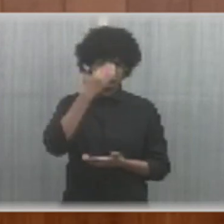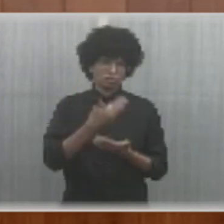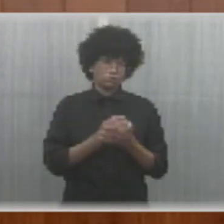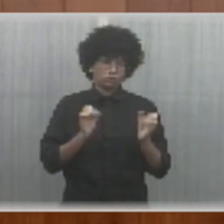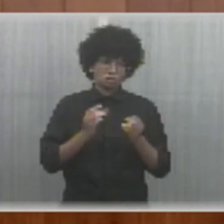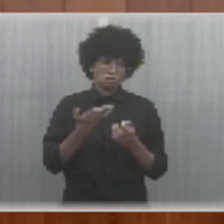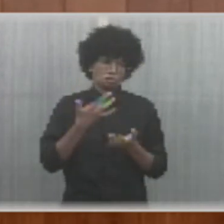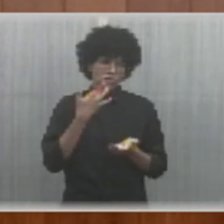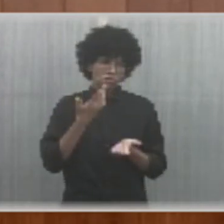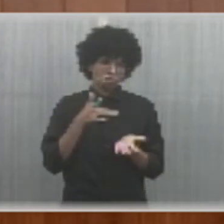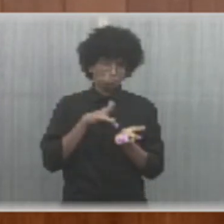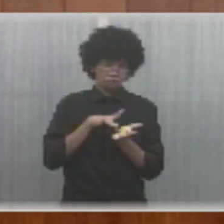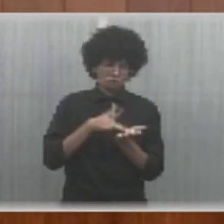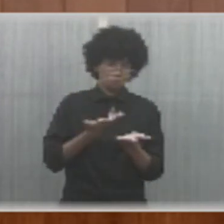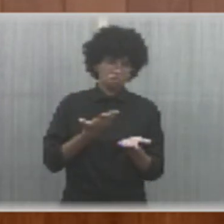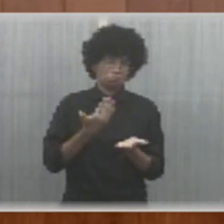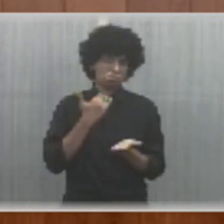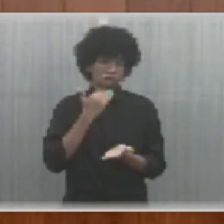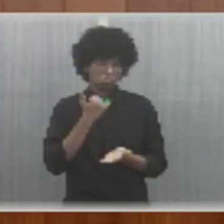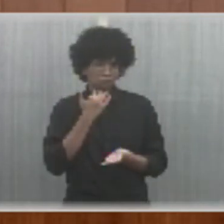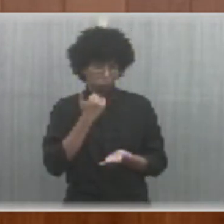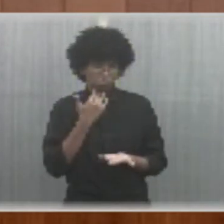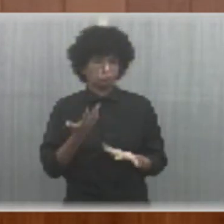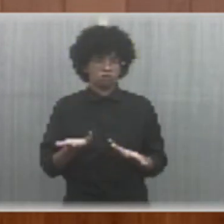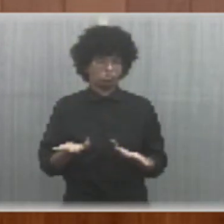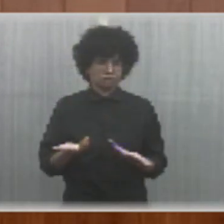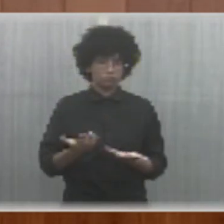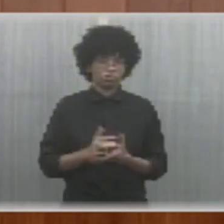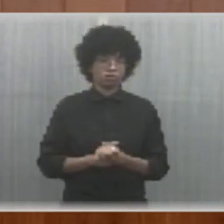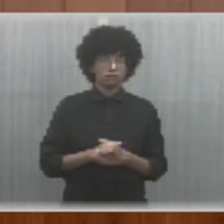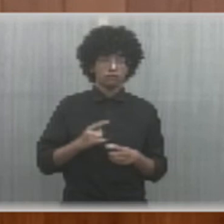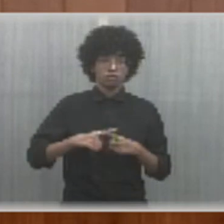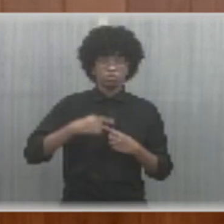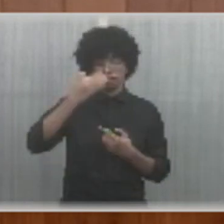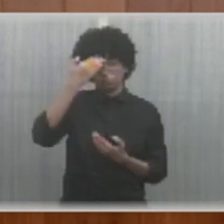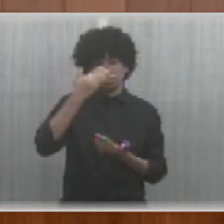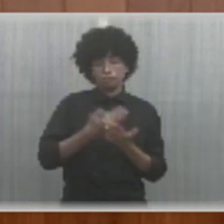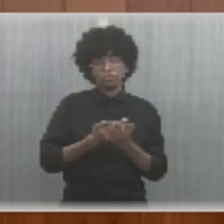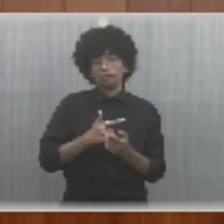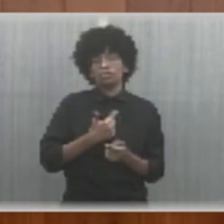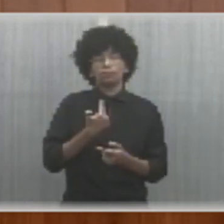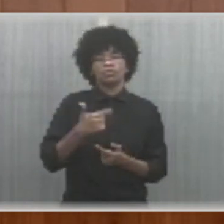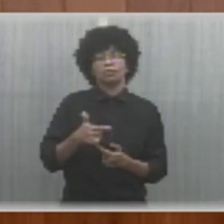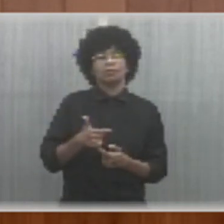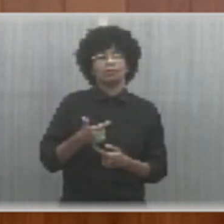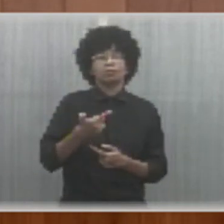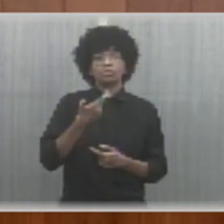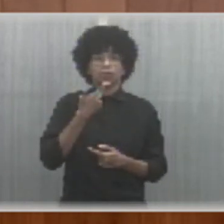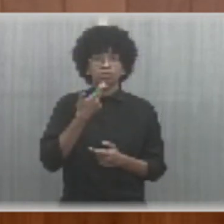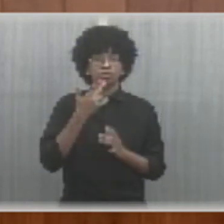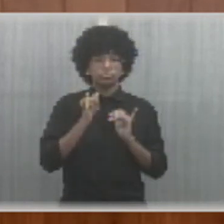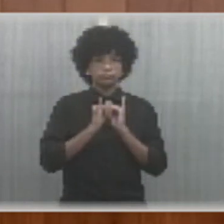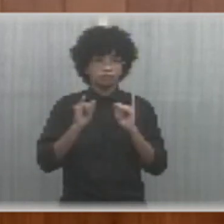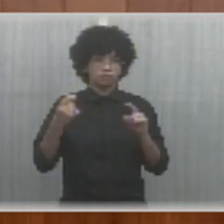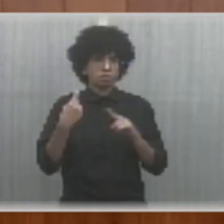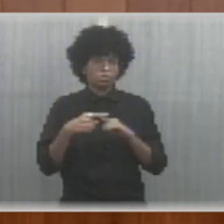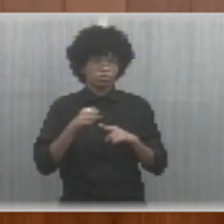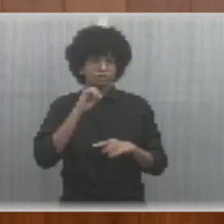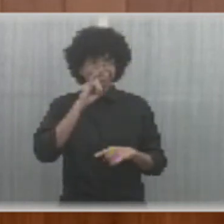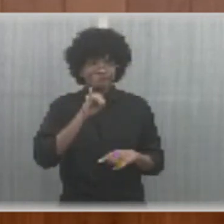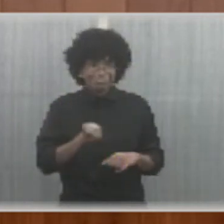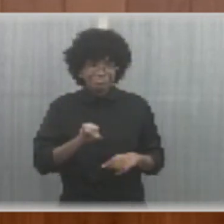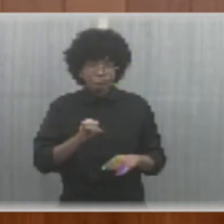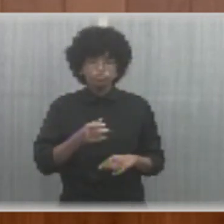nesse tipo. Saiu na imprensa, mas eu creio que ele não tenha dado essa declaração, porque se deu,